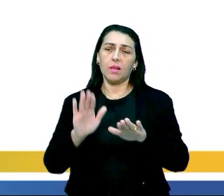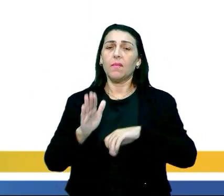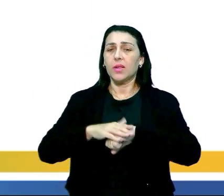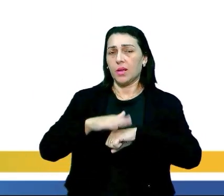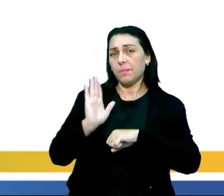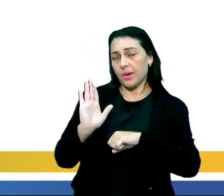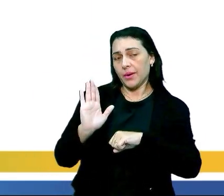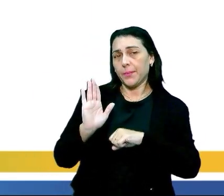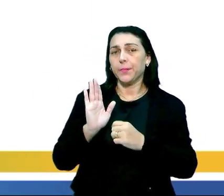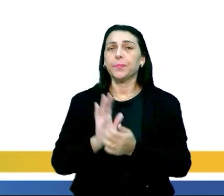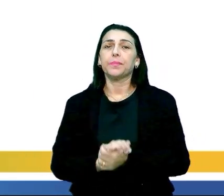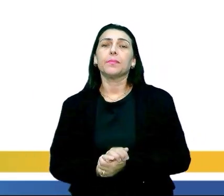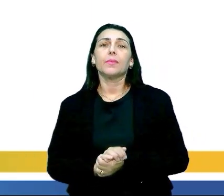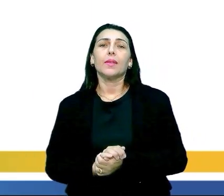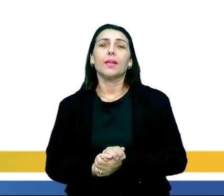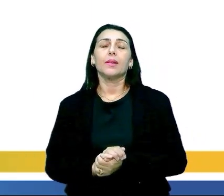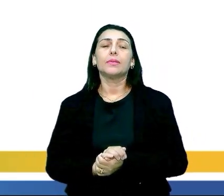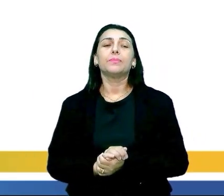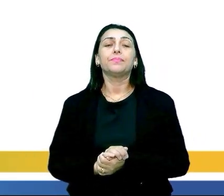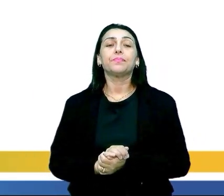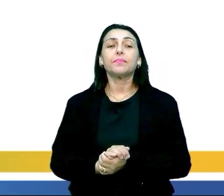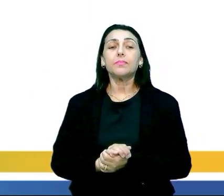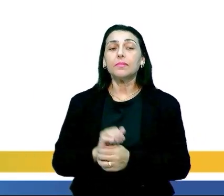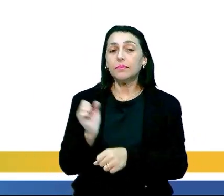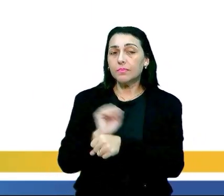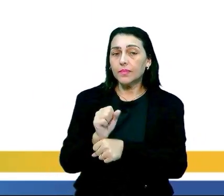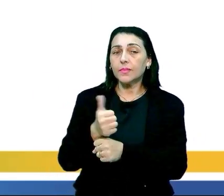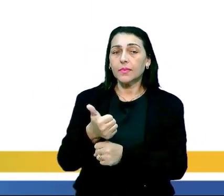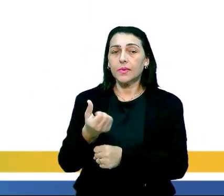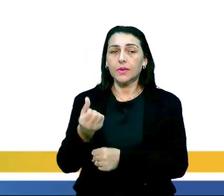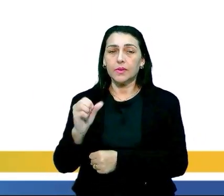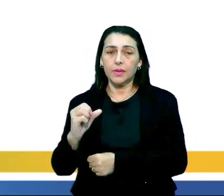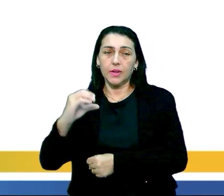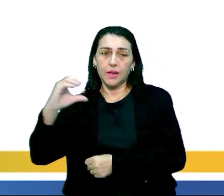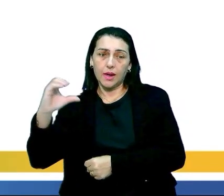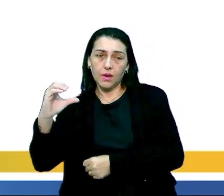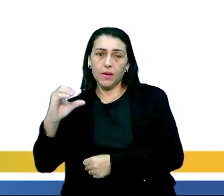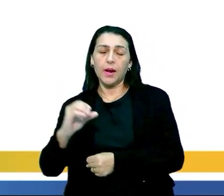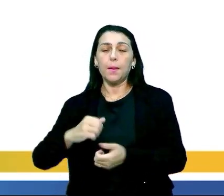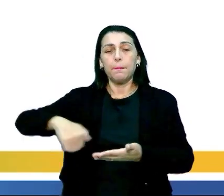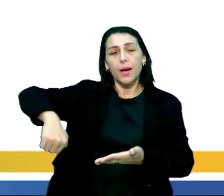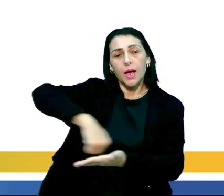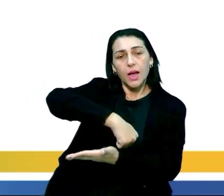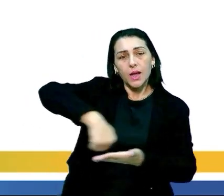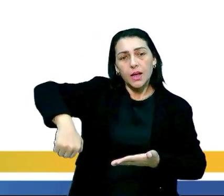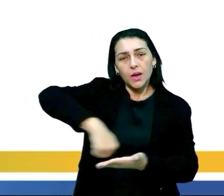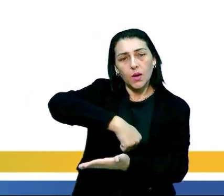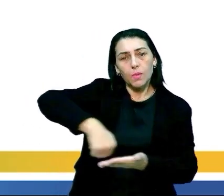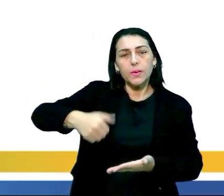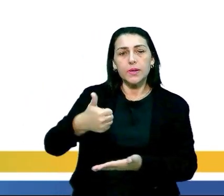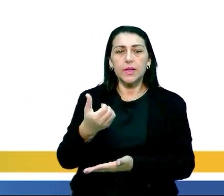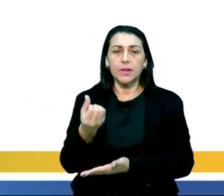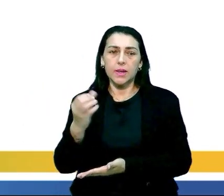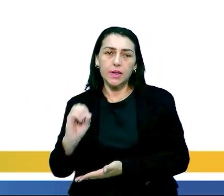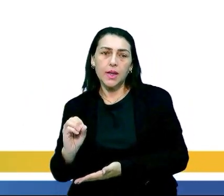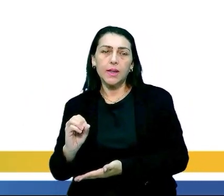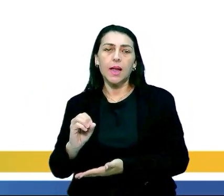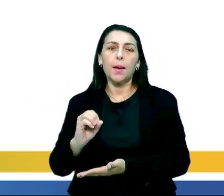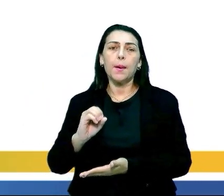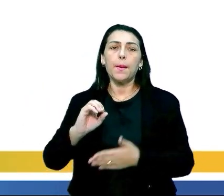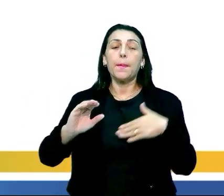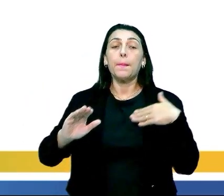mais... vai ficar quase, eu acho que, em déficit. Dirigir gasta 160, passar roupa 160,